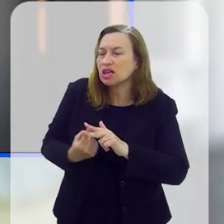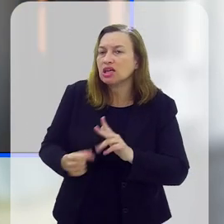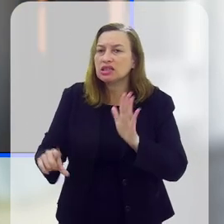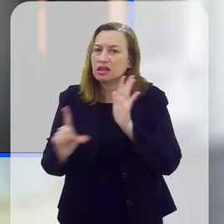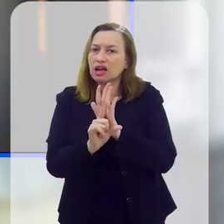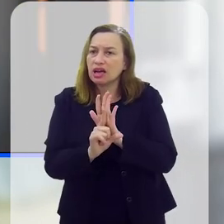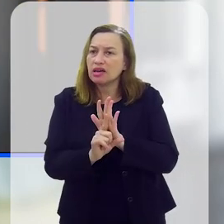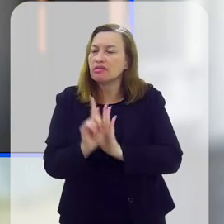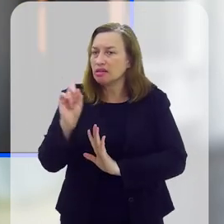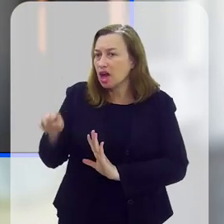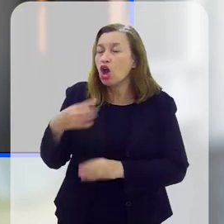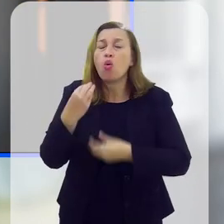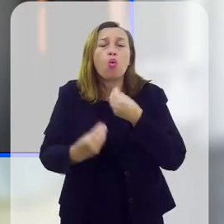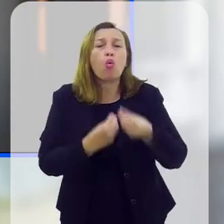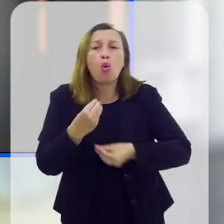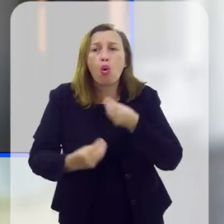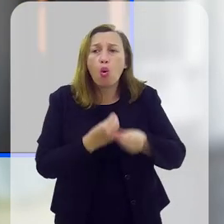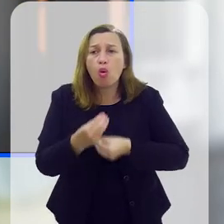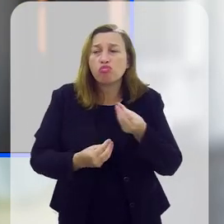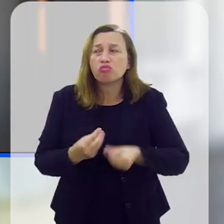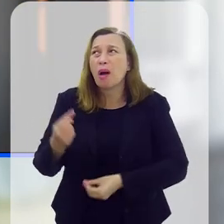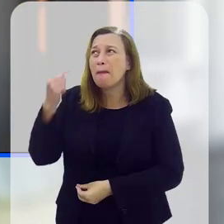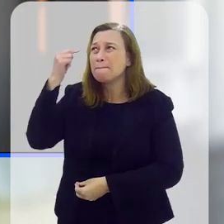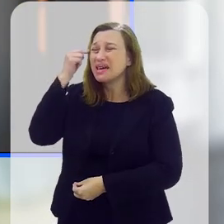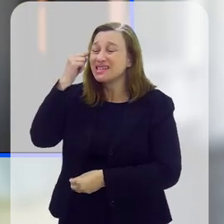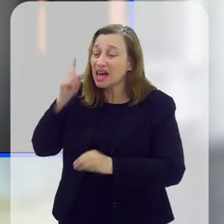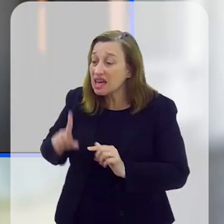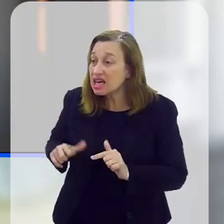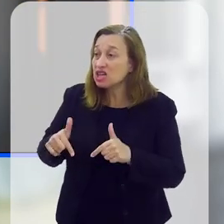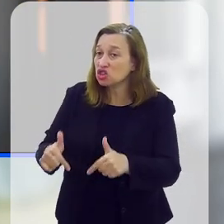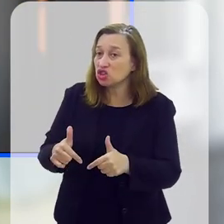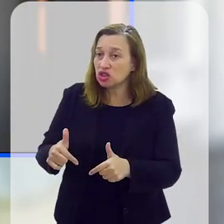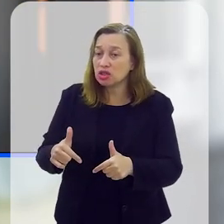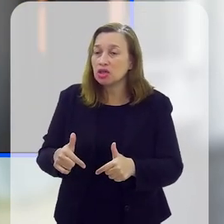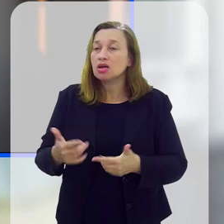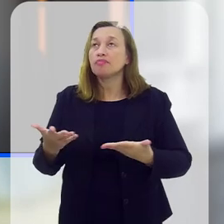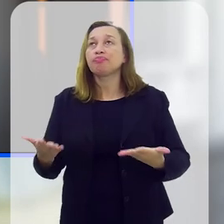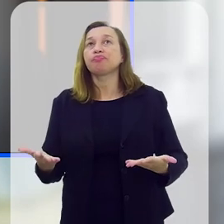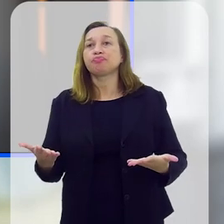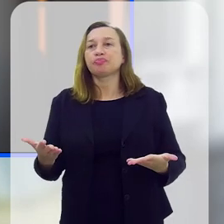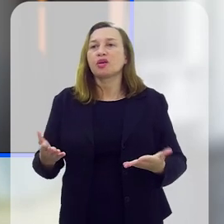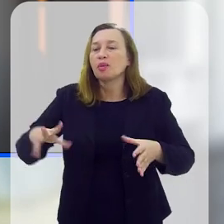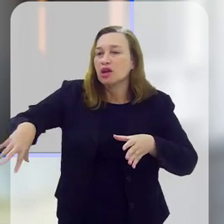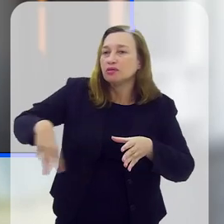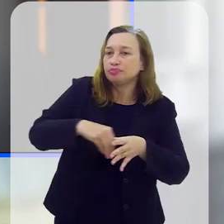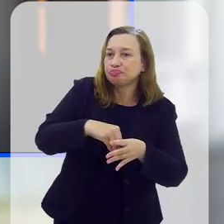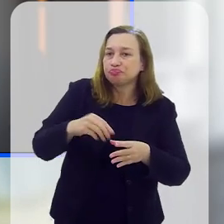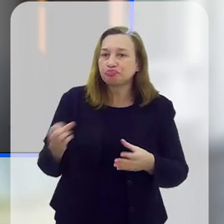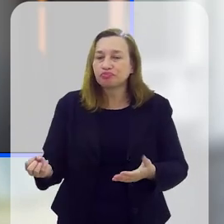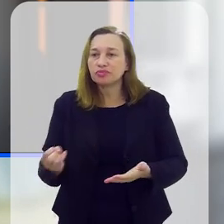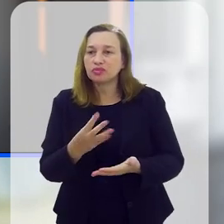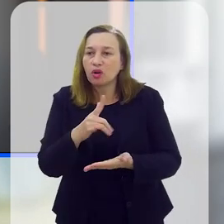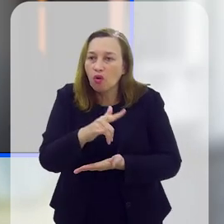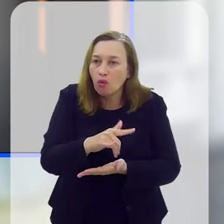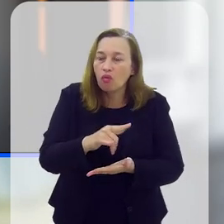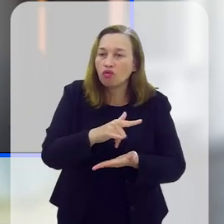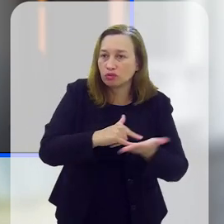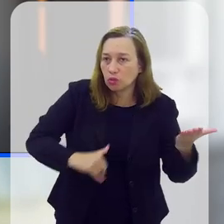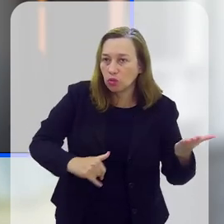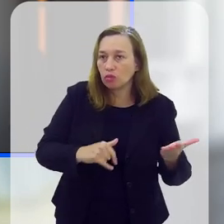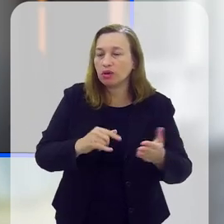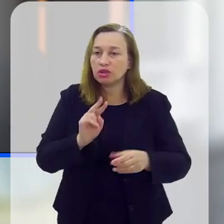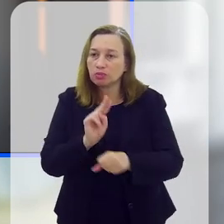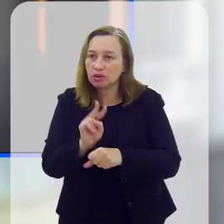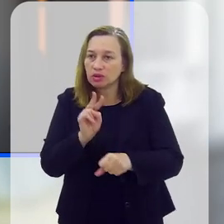para alterar essa legislação, de que forma que vocês pensam em atuar para, talvez, incluir essa nova medida